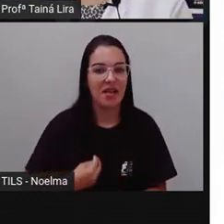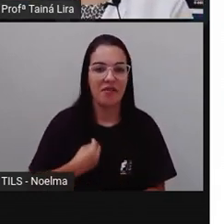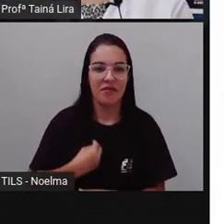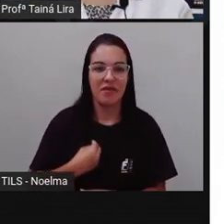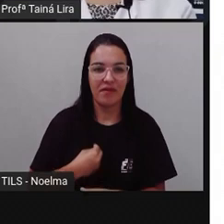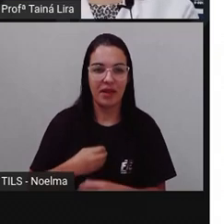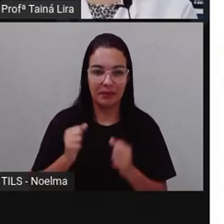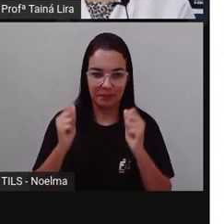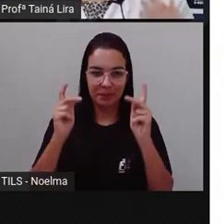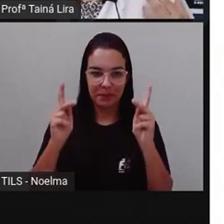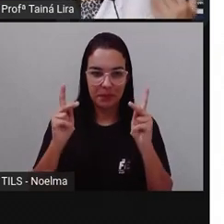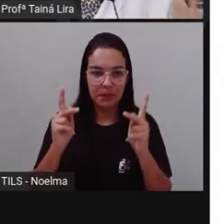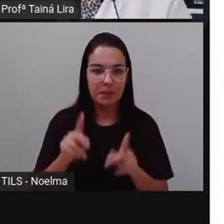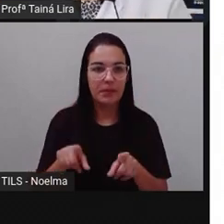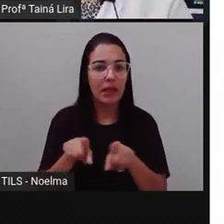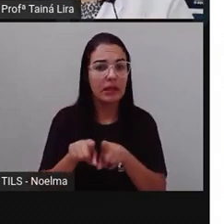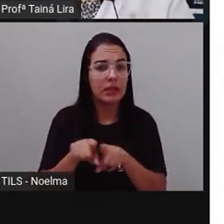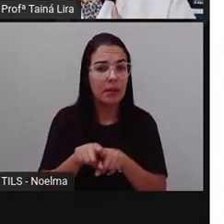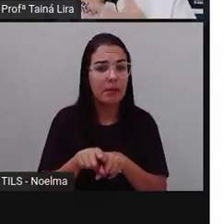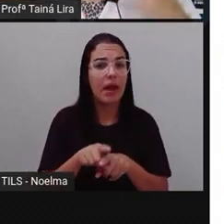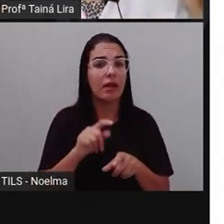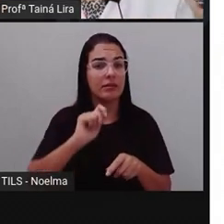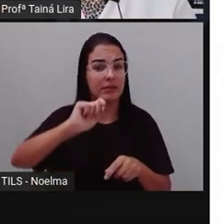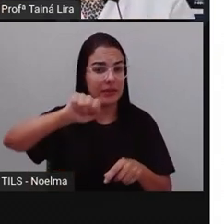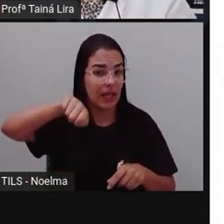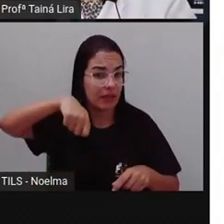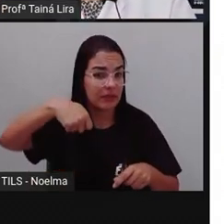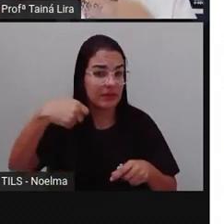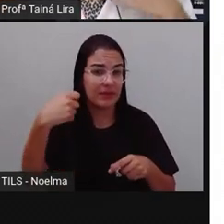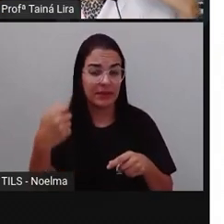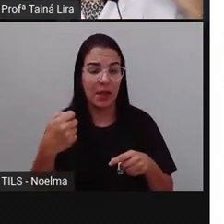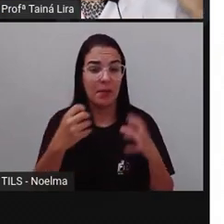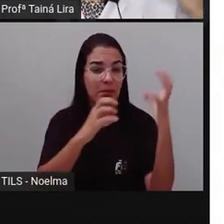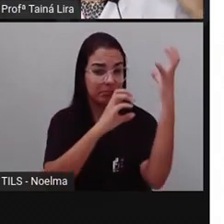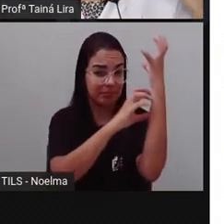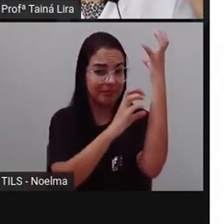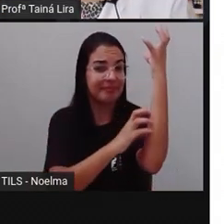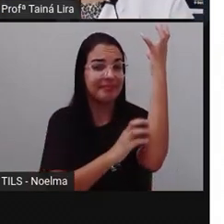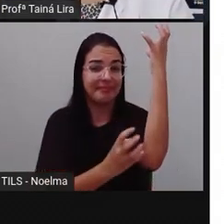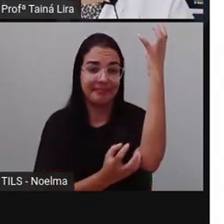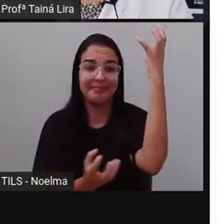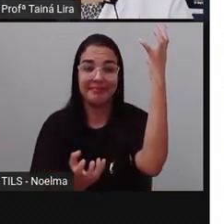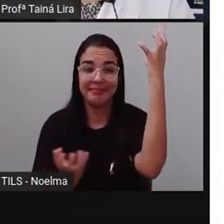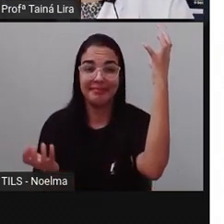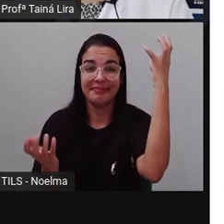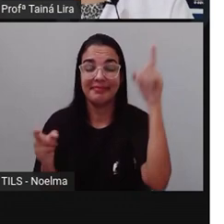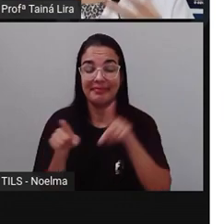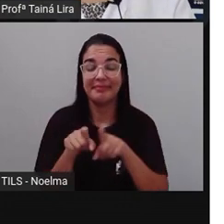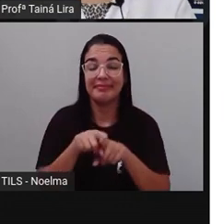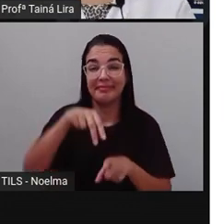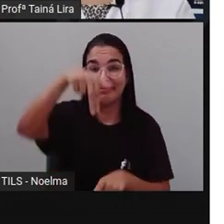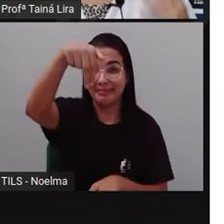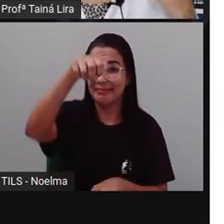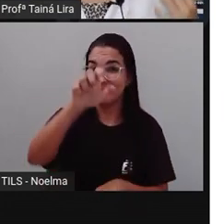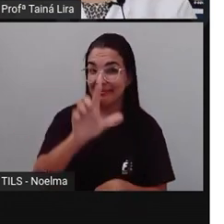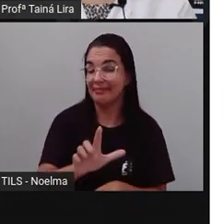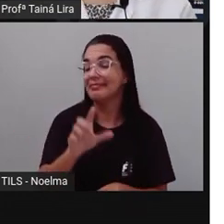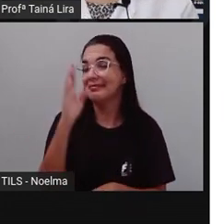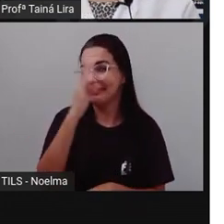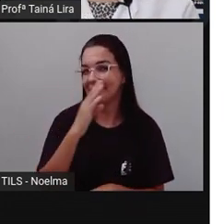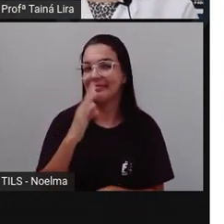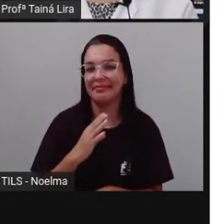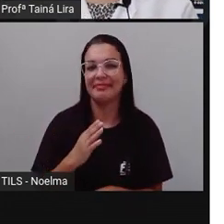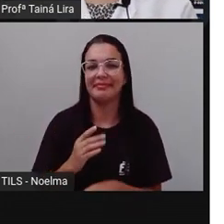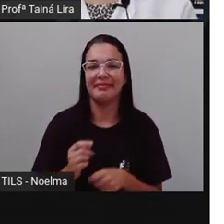secos, tá bom? E é um símbolo realmente aí da caatinga, Do nordeste do Brasil, tá?